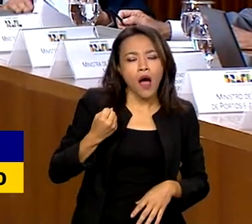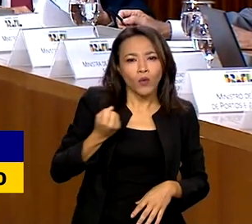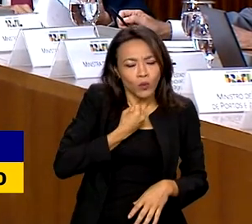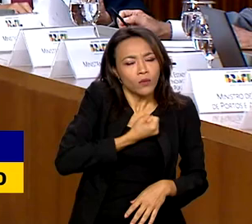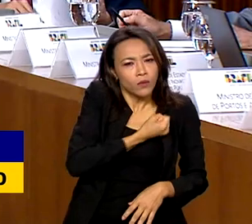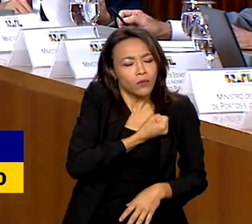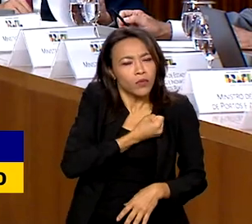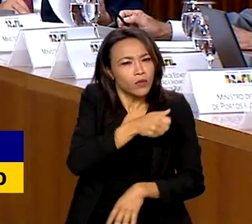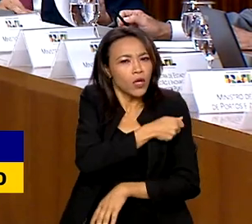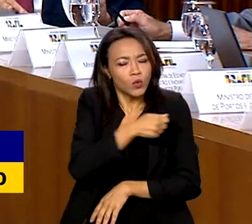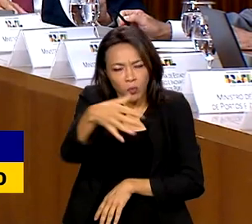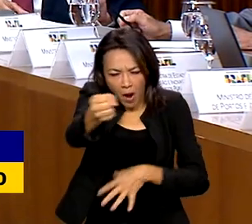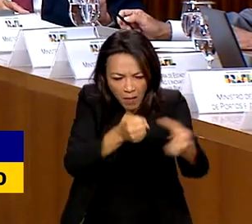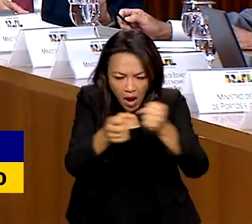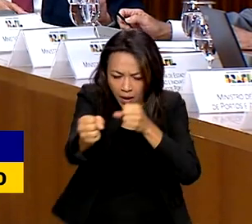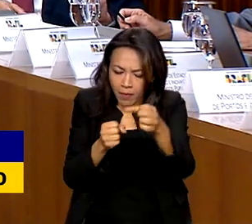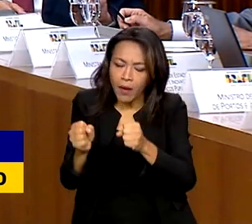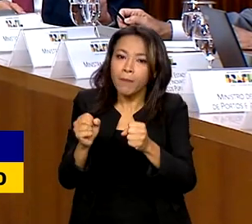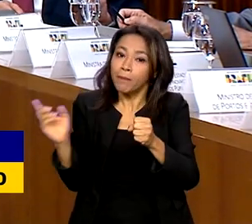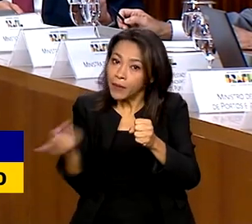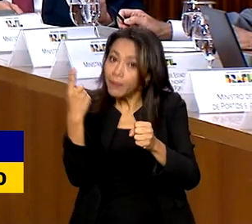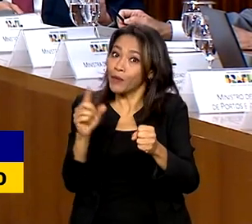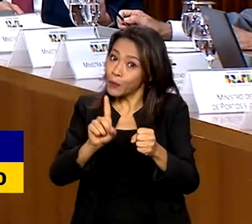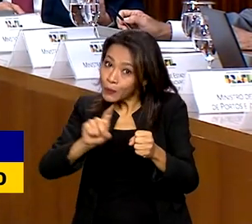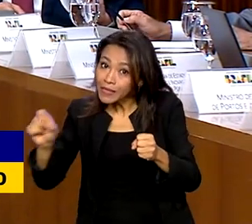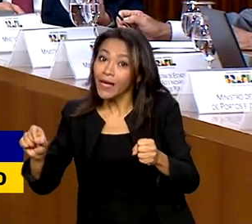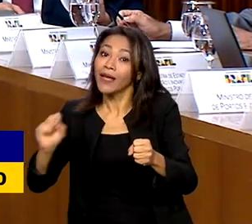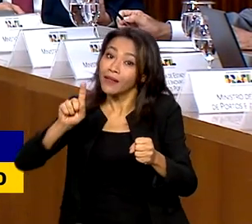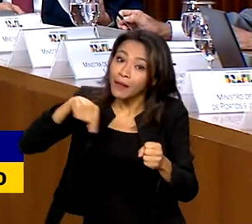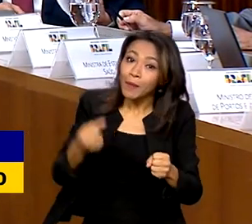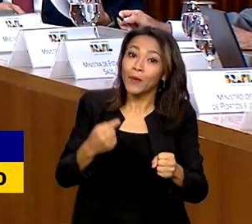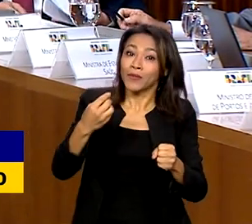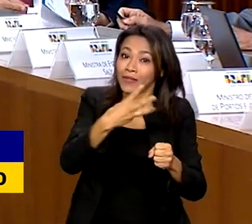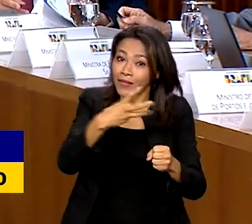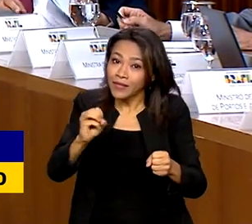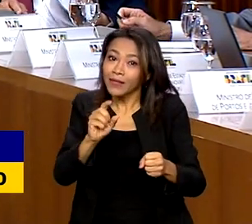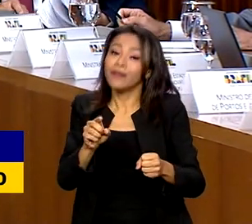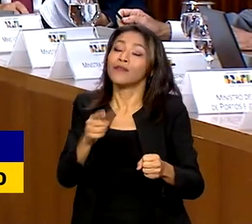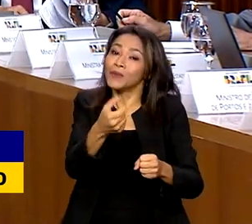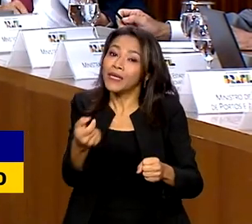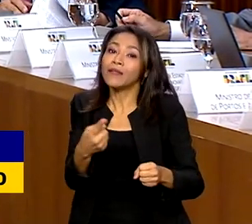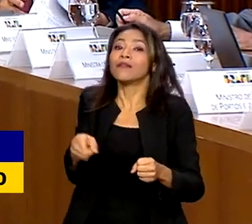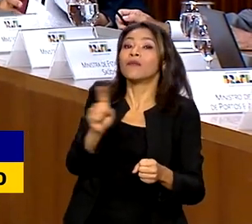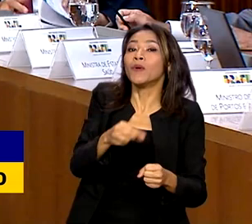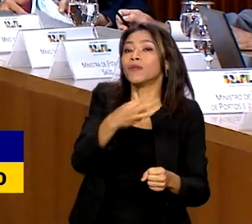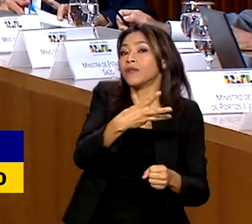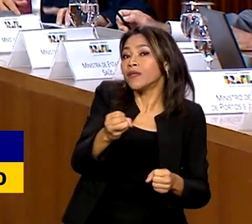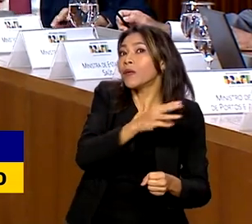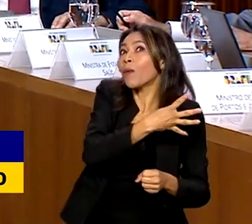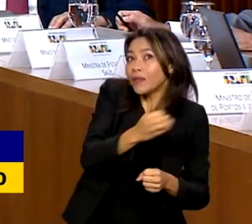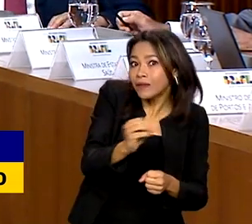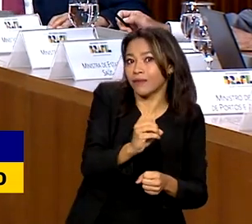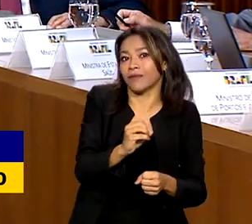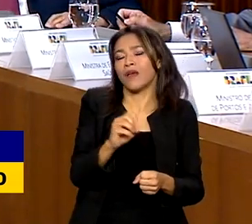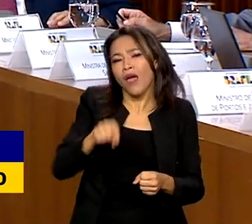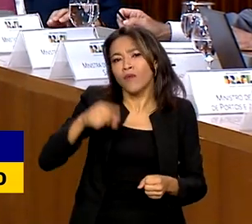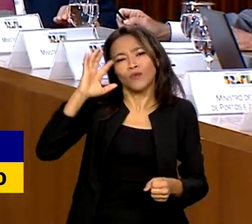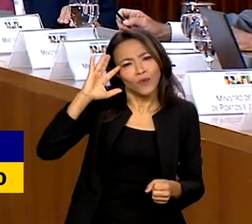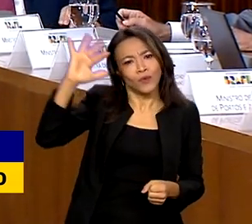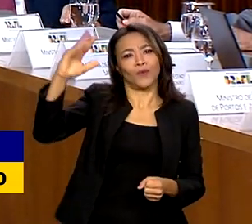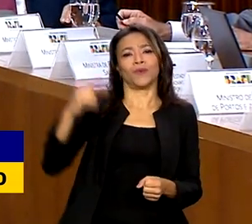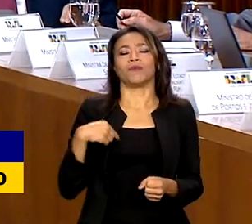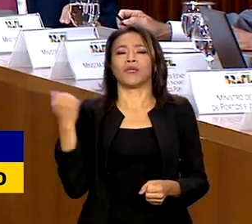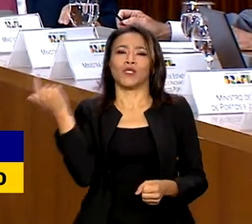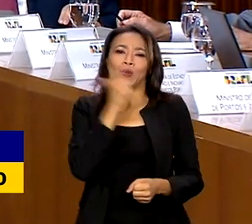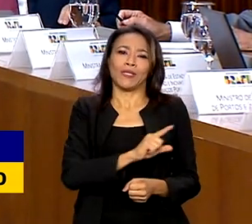Vamos começar com 100, depois pode ser 200, 300, 400. Eu acho que é um sonho que a gente vai